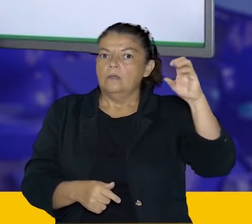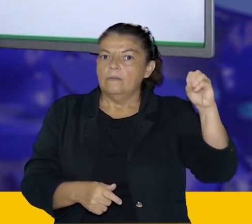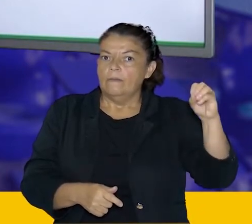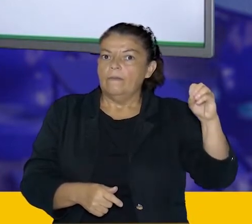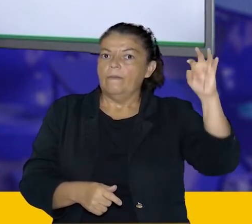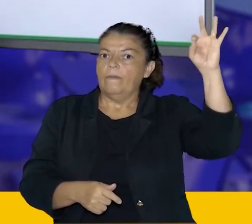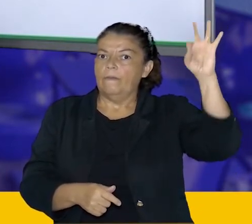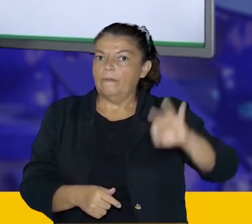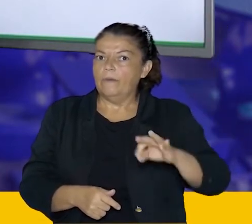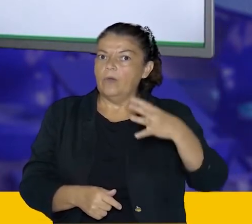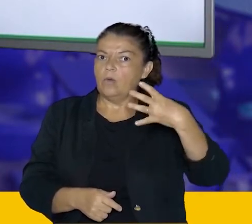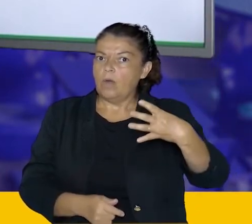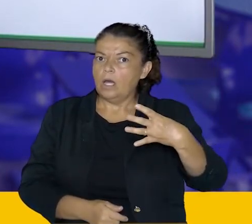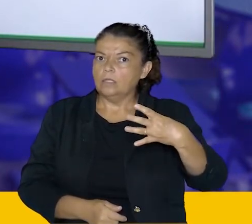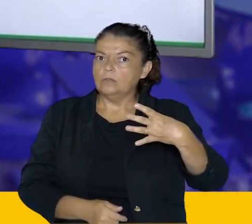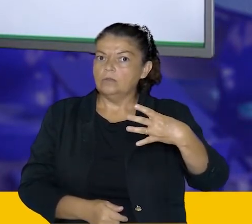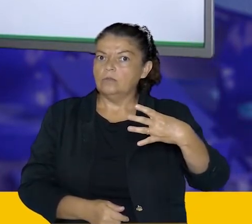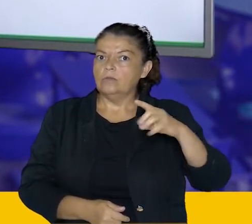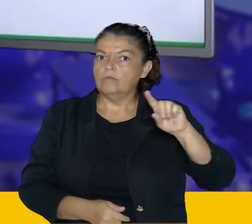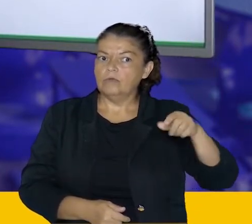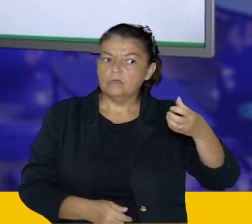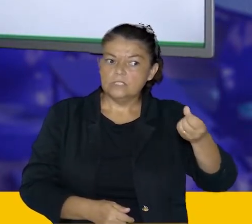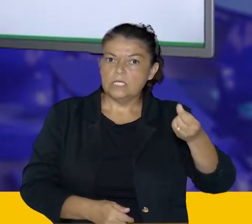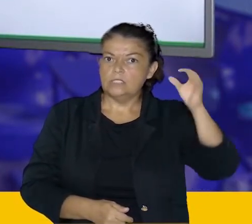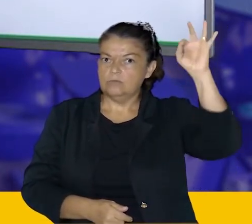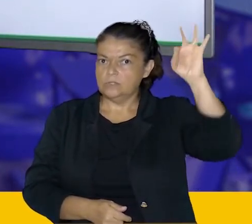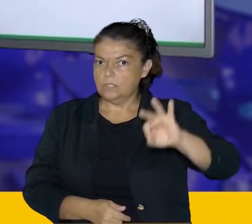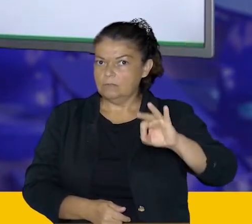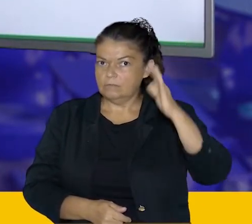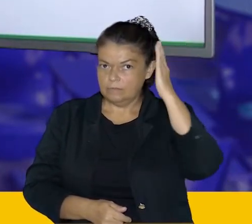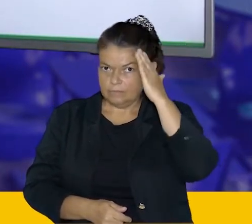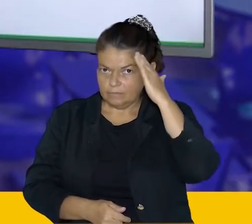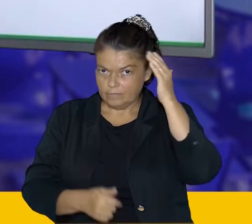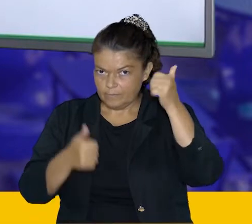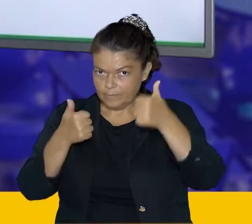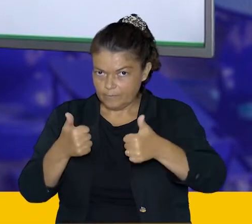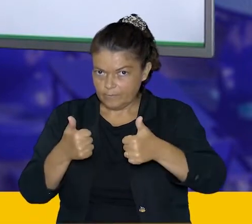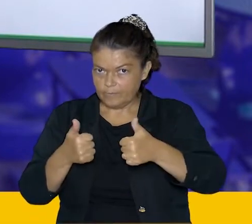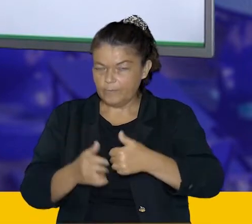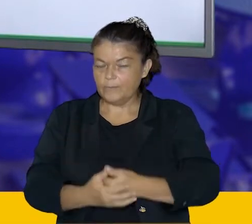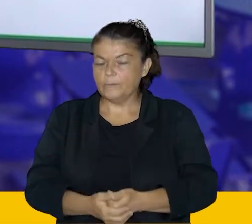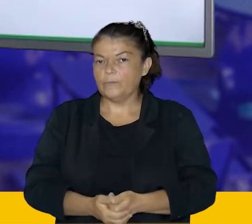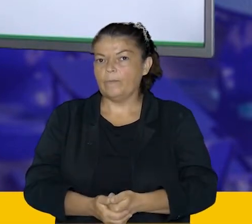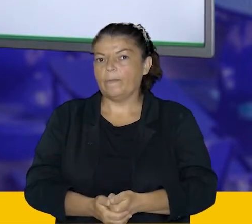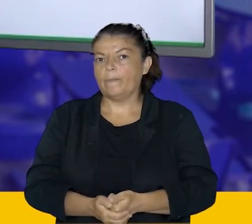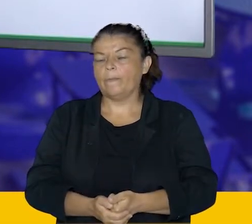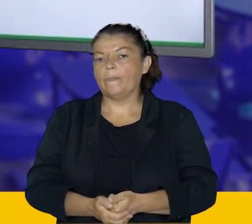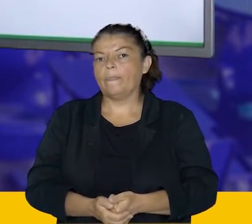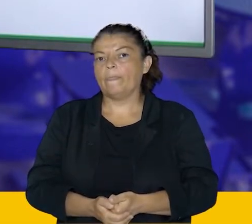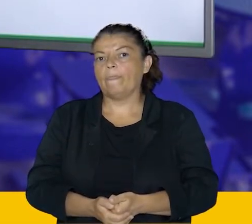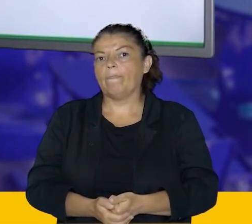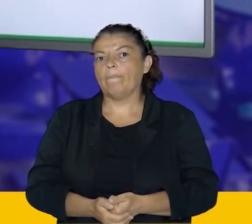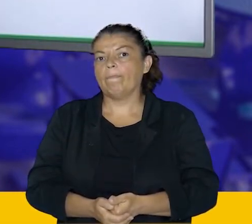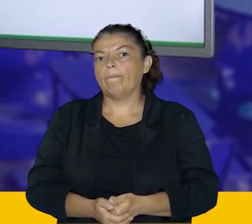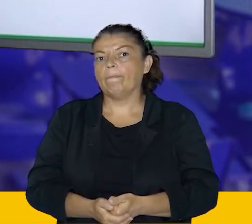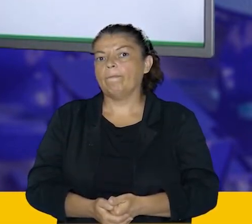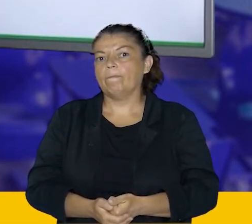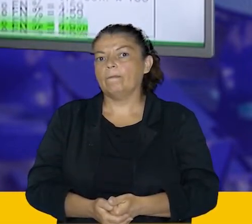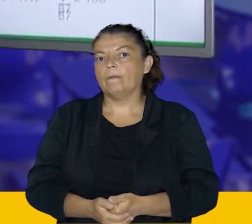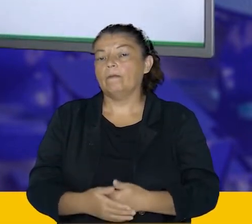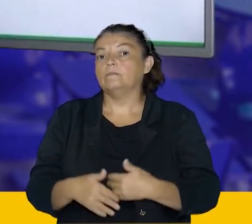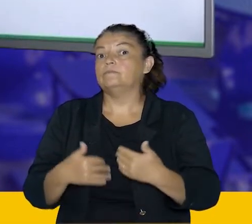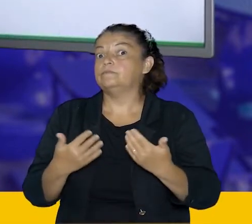porcentagem que é 4,6%. Tudo bem até aí? Está dando para entender? Espero que sim. Então vamos lá.